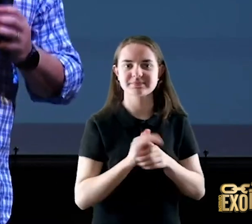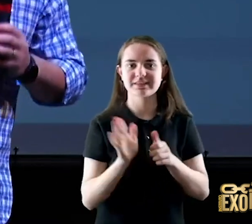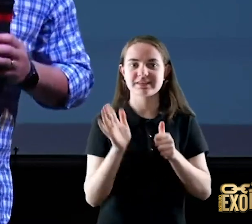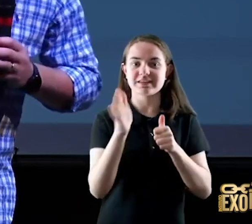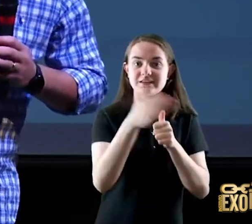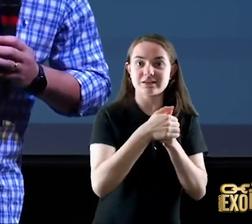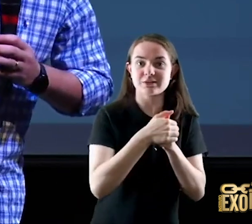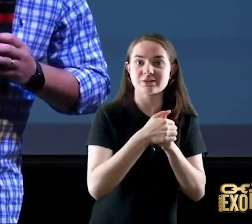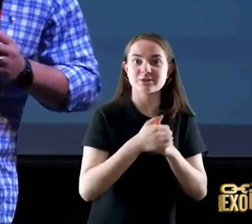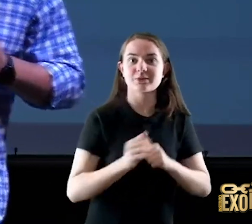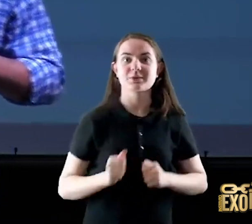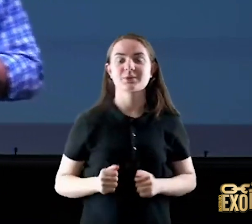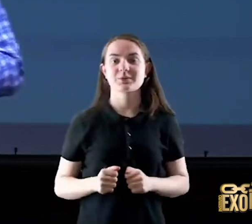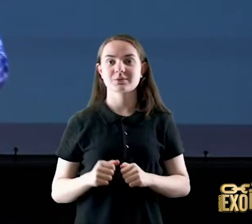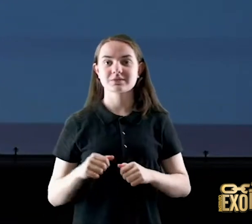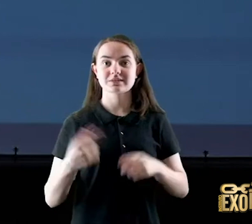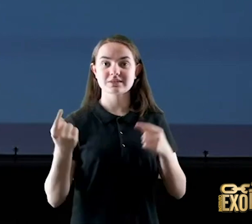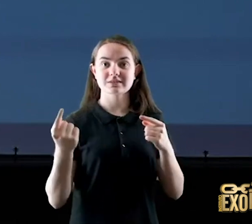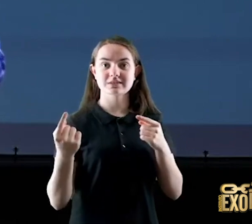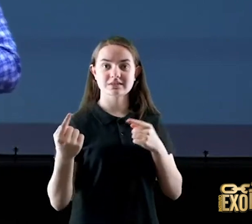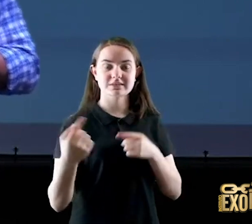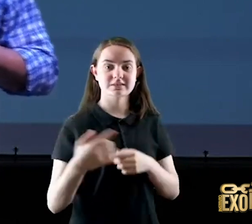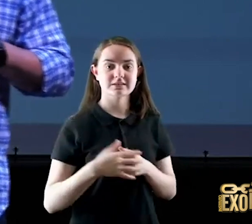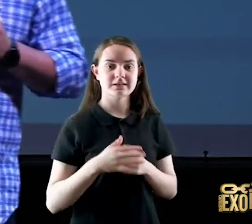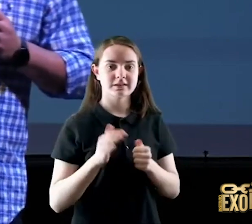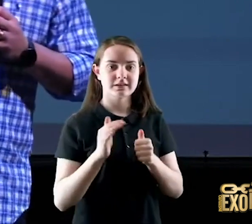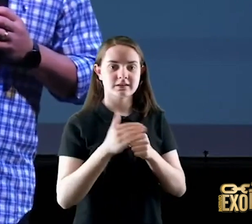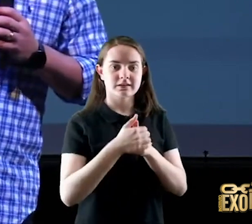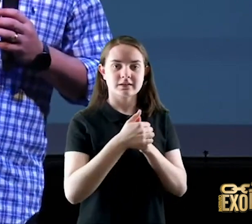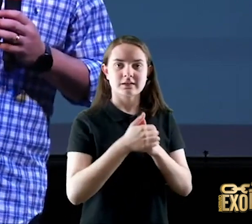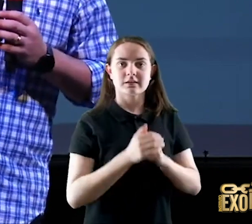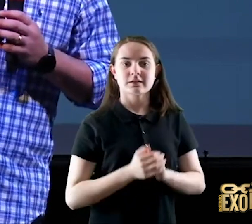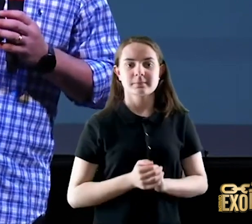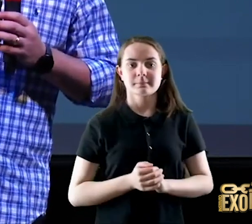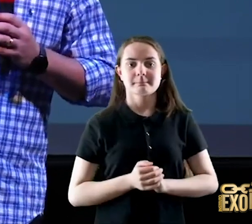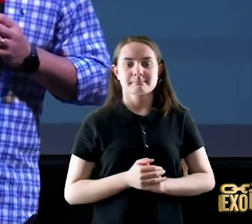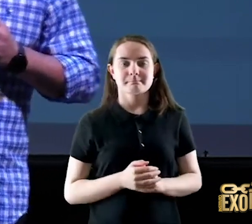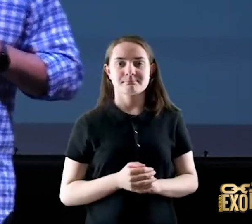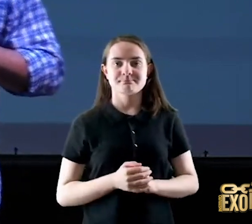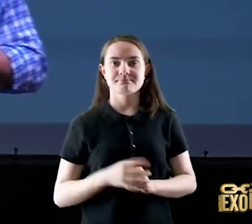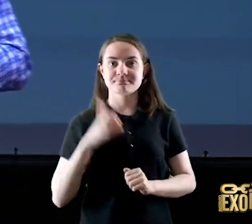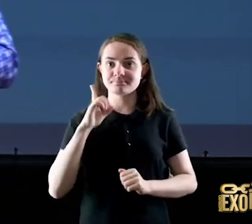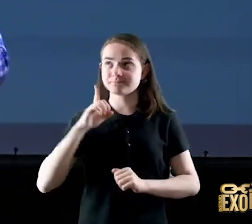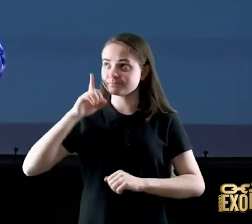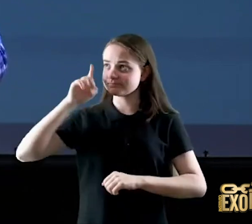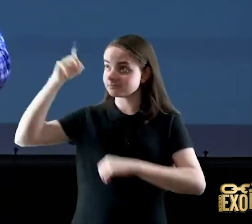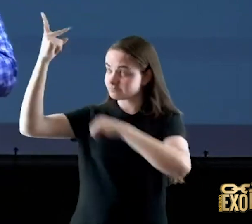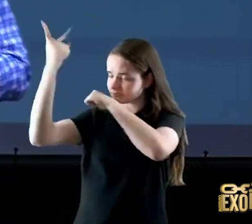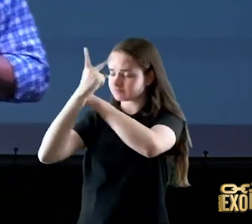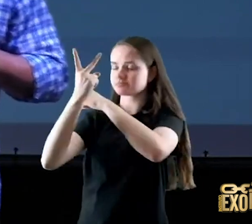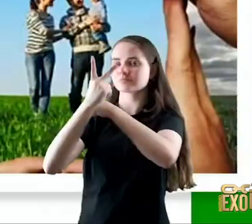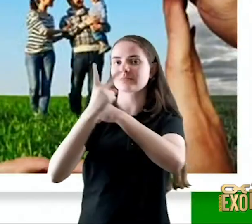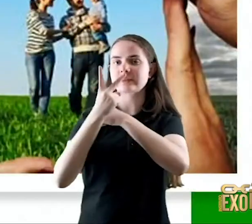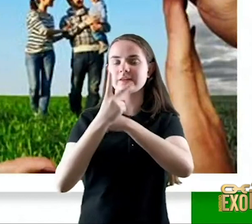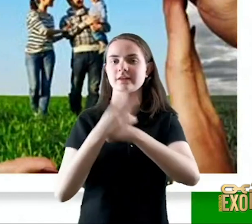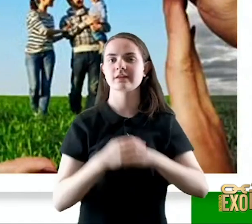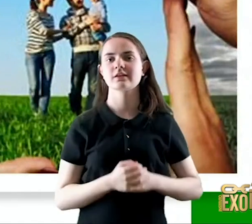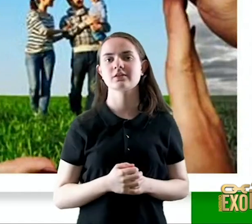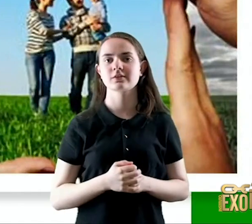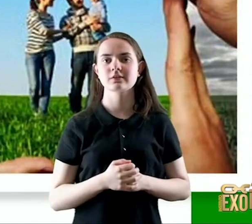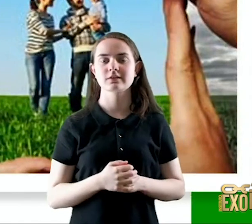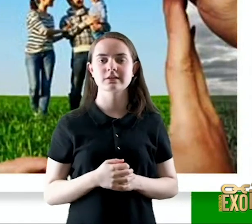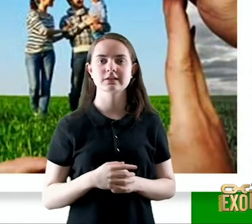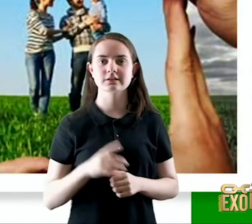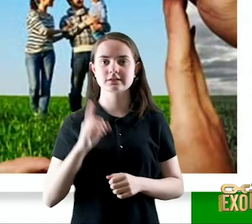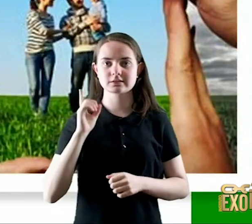nosso Deus é o nosso refúgio ser minha rocha e refúgio uma fortaleza poderosa para me salvar sim tu